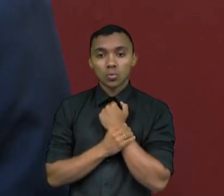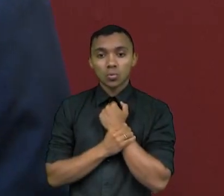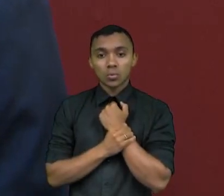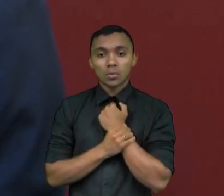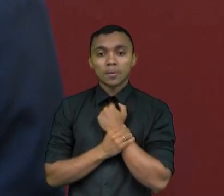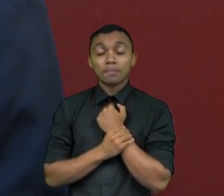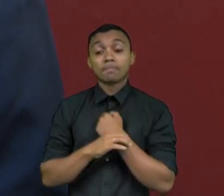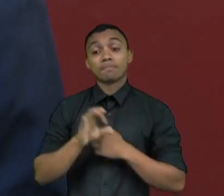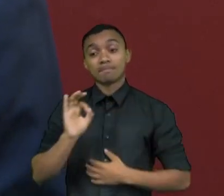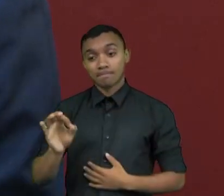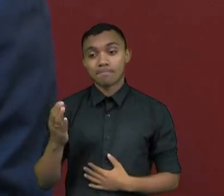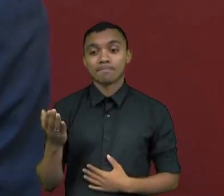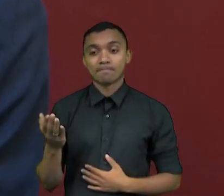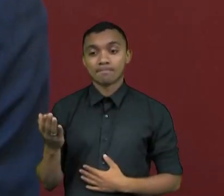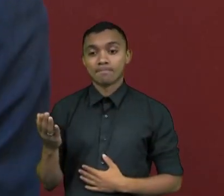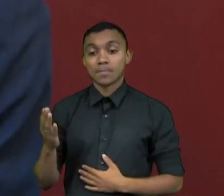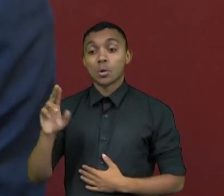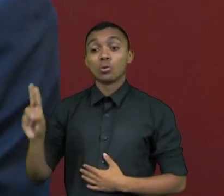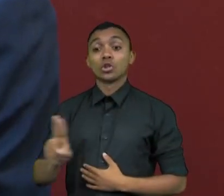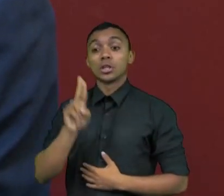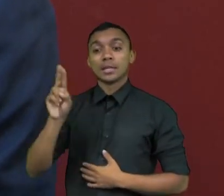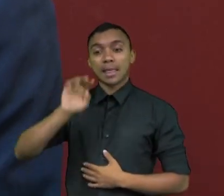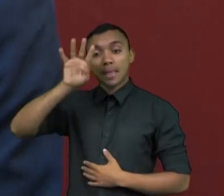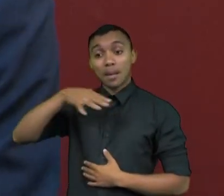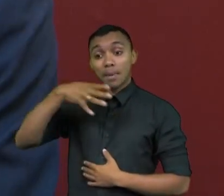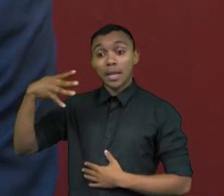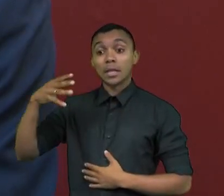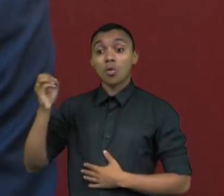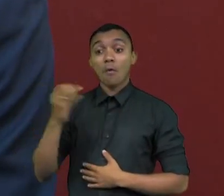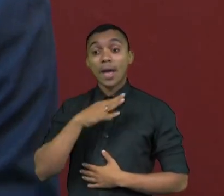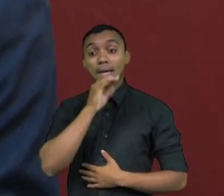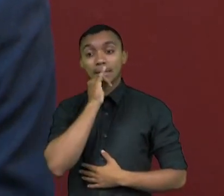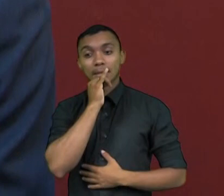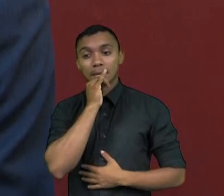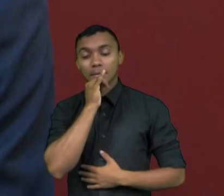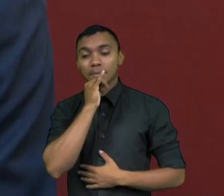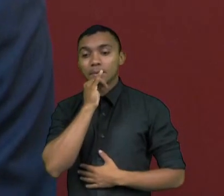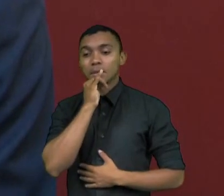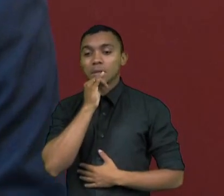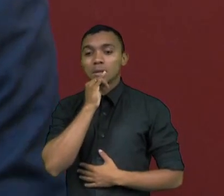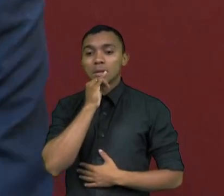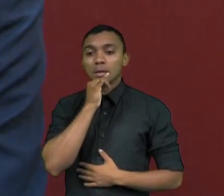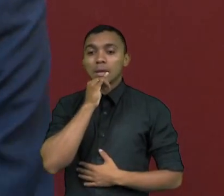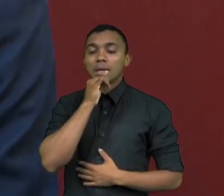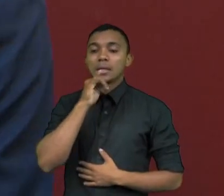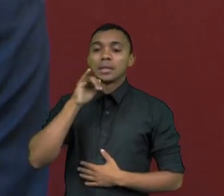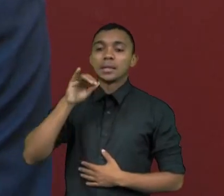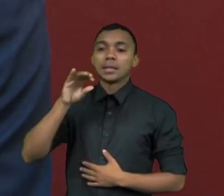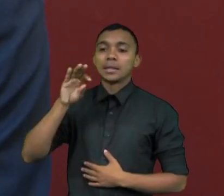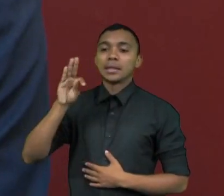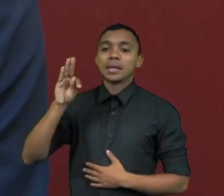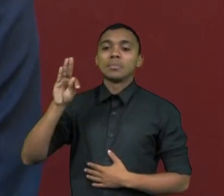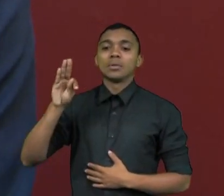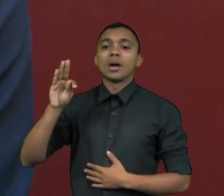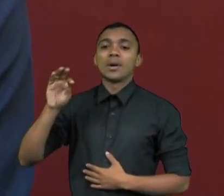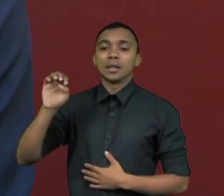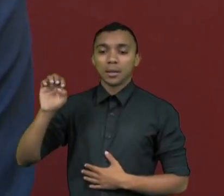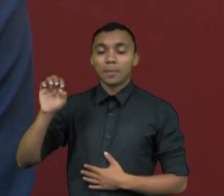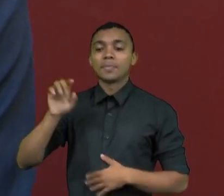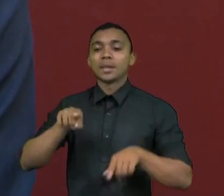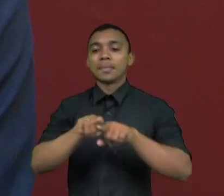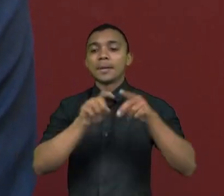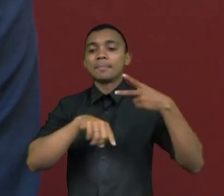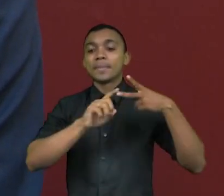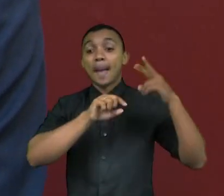as pessoas. Então, utilizam-se bases mais recentes, como, por exemplo, os dados do Tribunal Superior Eleitoral, os dados relativos ao eleitorado, seus, as